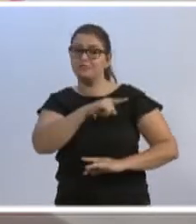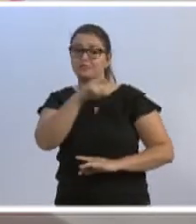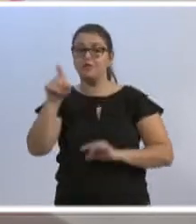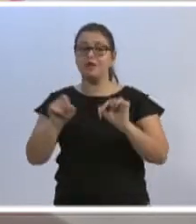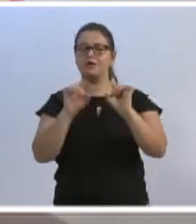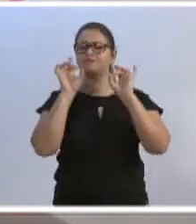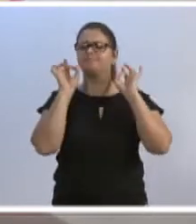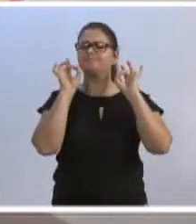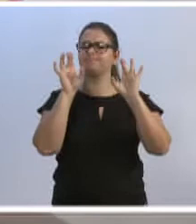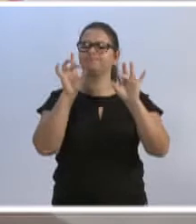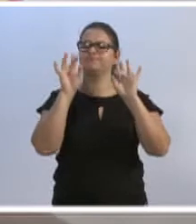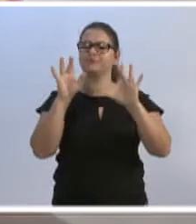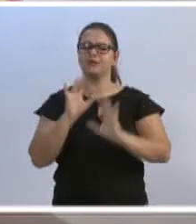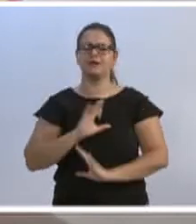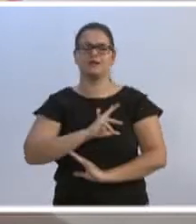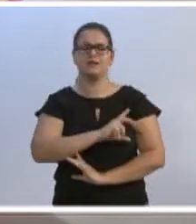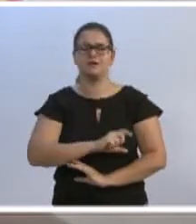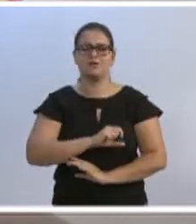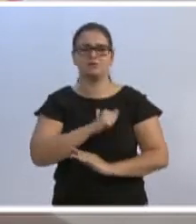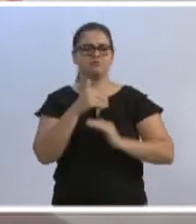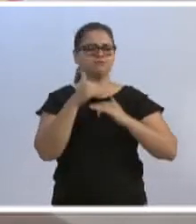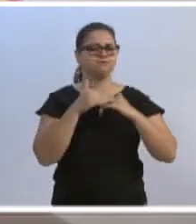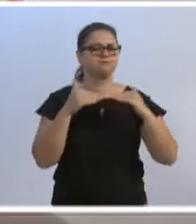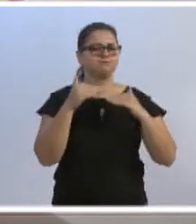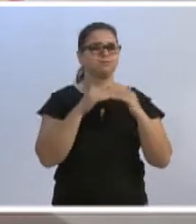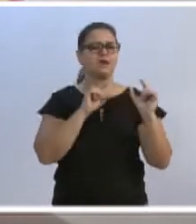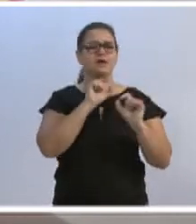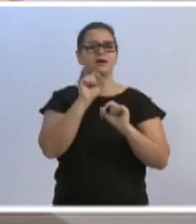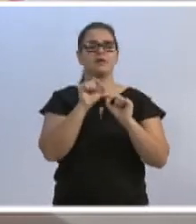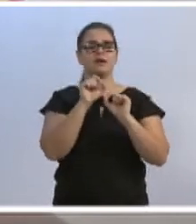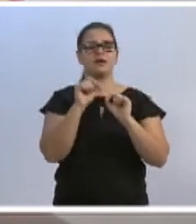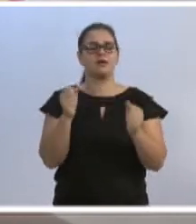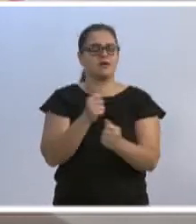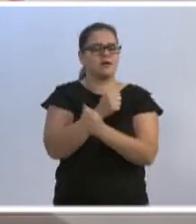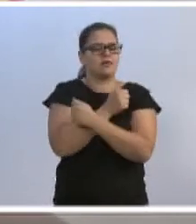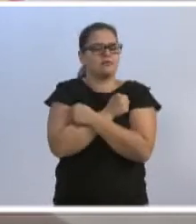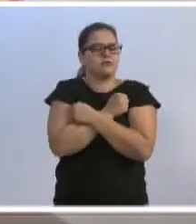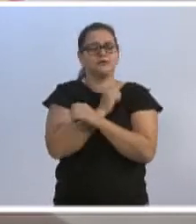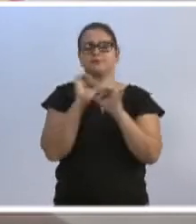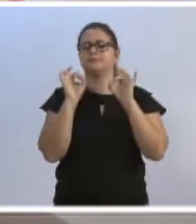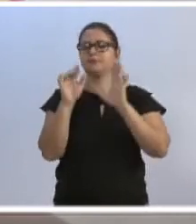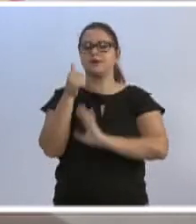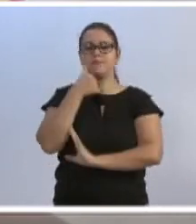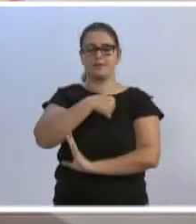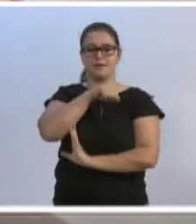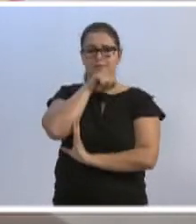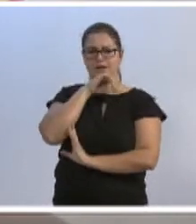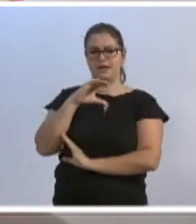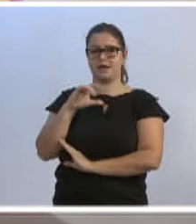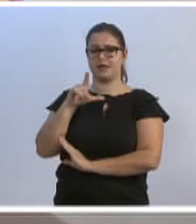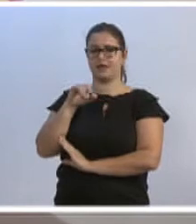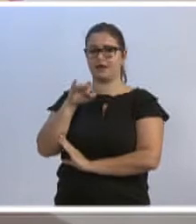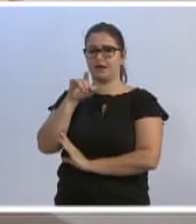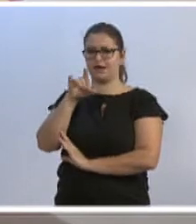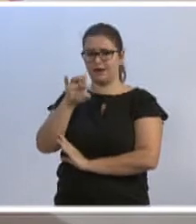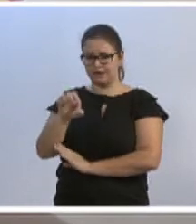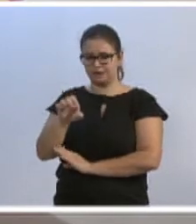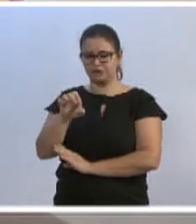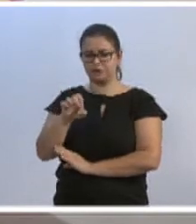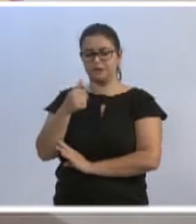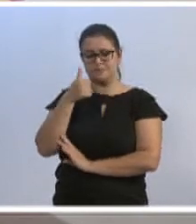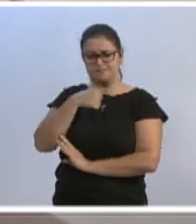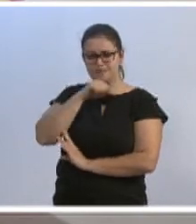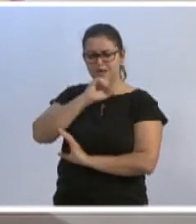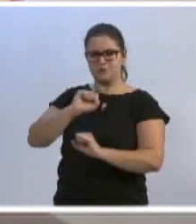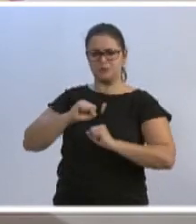especiais, amorosas, carinhosas, e quero deixar um abraço todo especial à minha mãe, Cleide Pelosualba, uma mãe